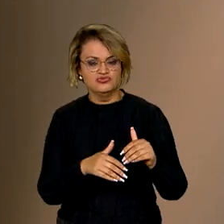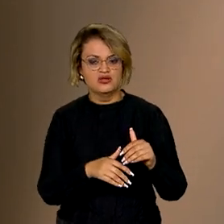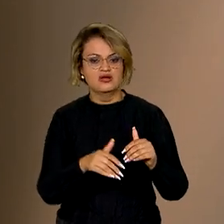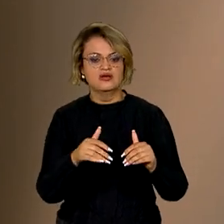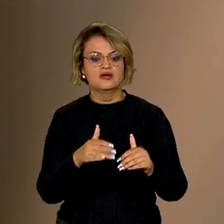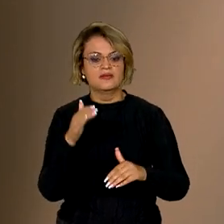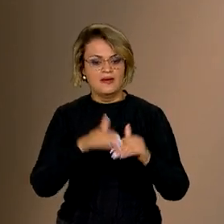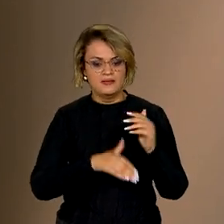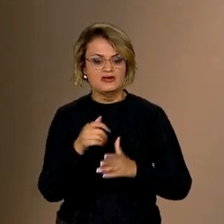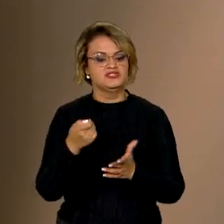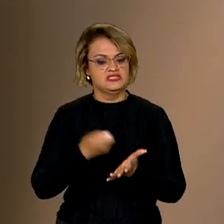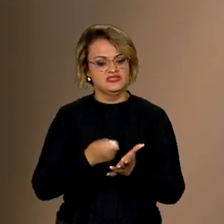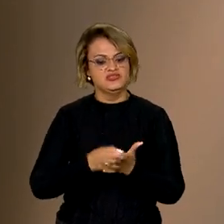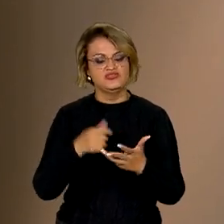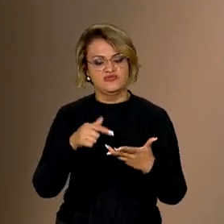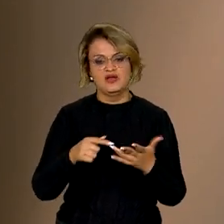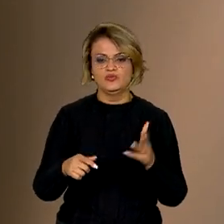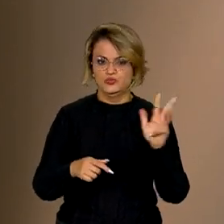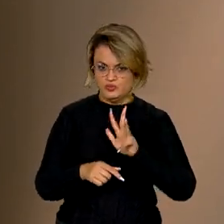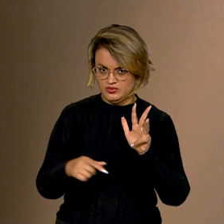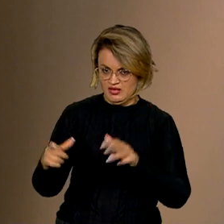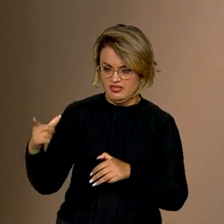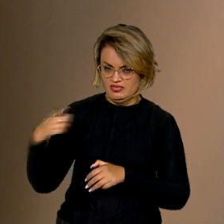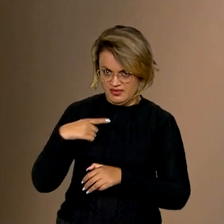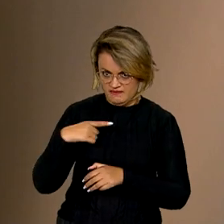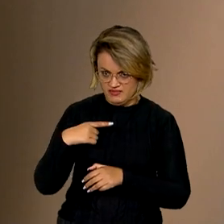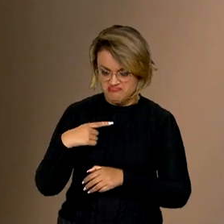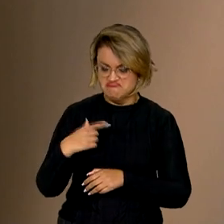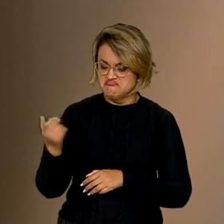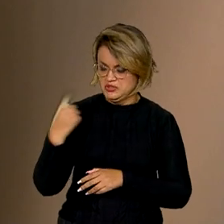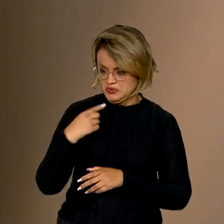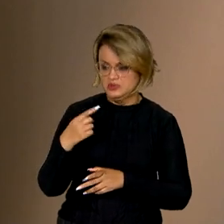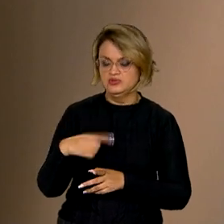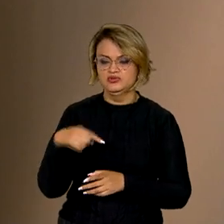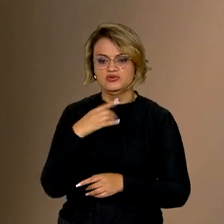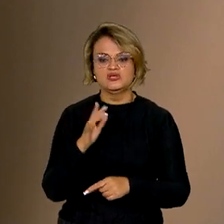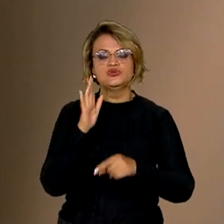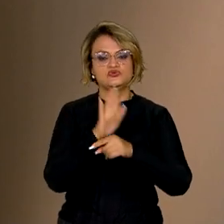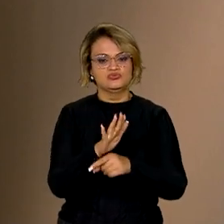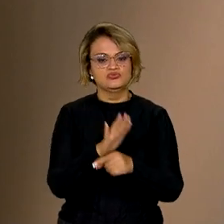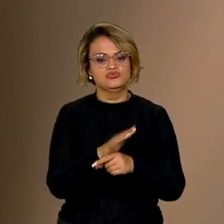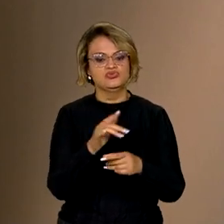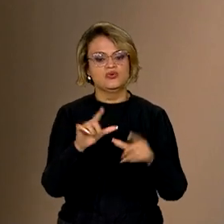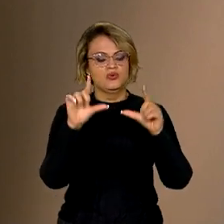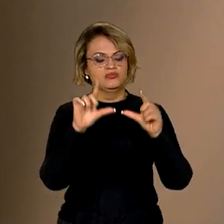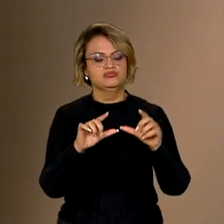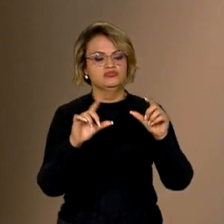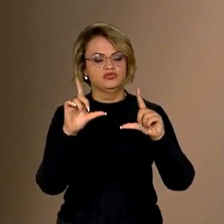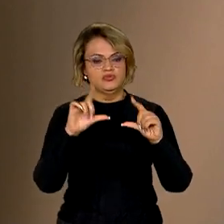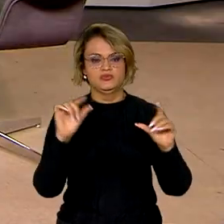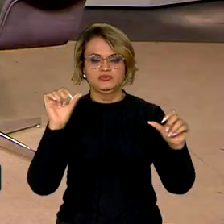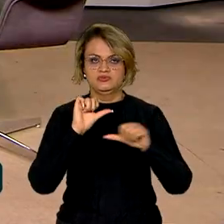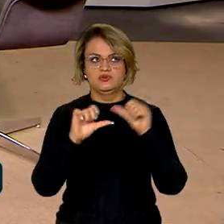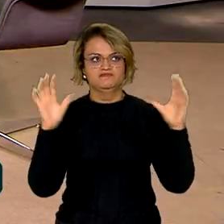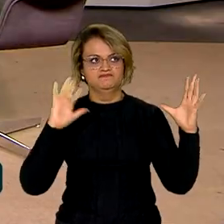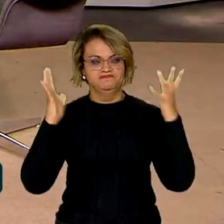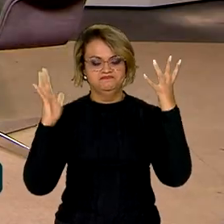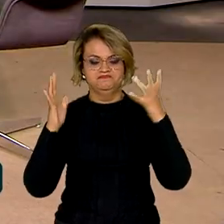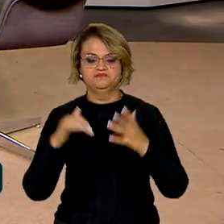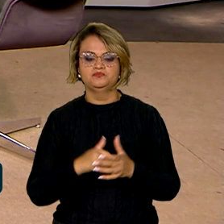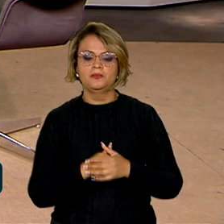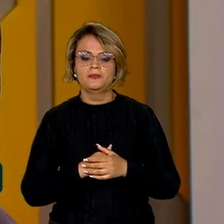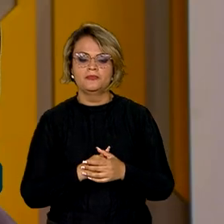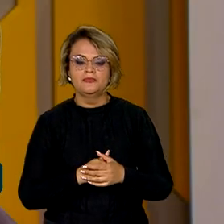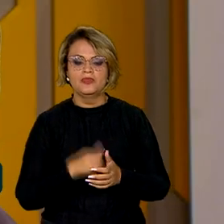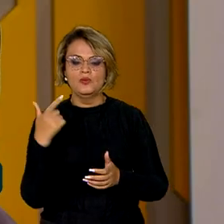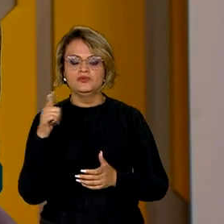exigência do presidente Lula, que a gente atue contribuindo com a redução das mudanças climáticas. Perfeito. Agora, o